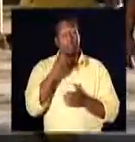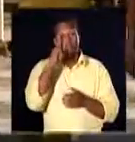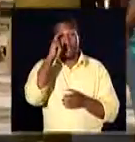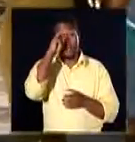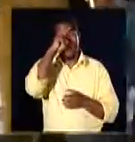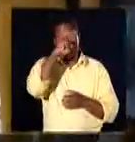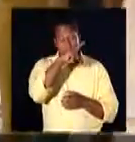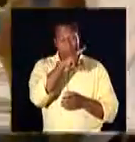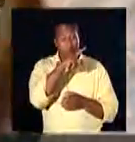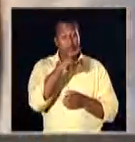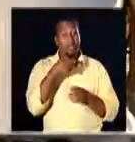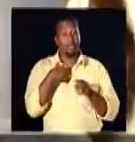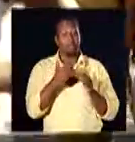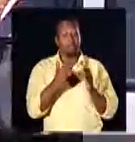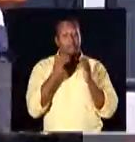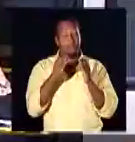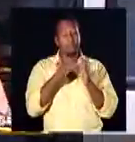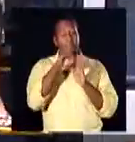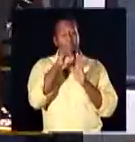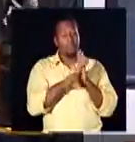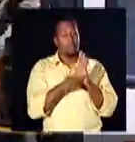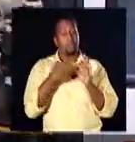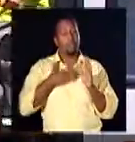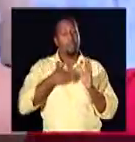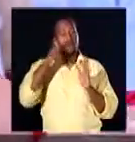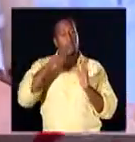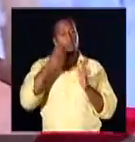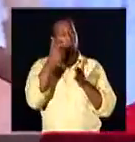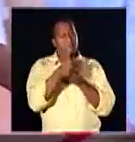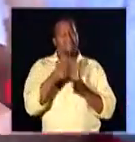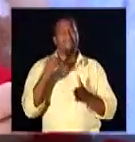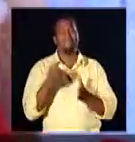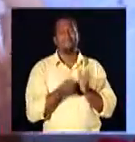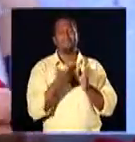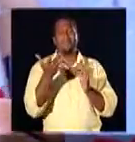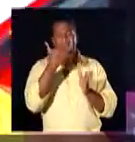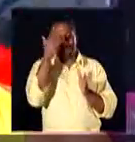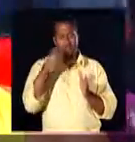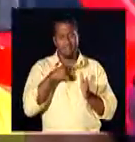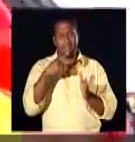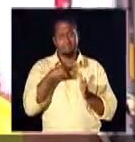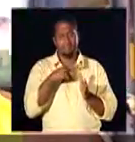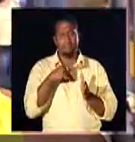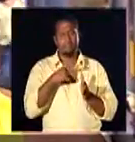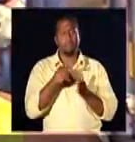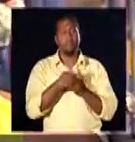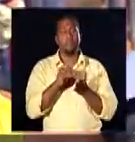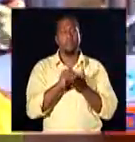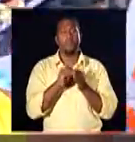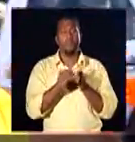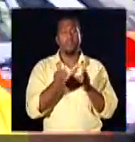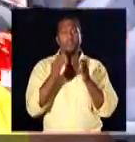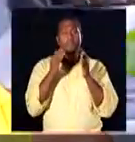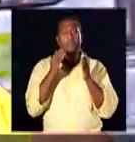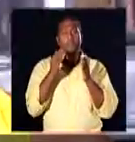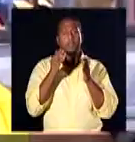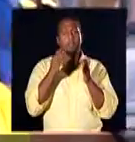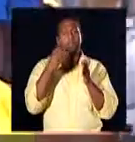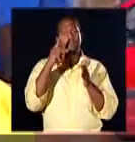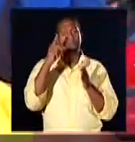Dificuldade em garantir seus direitos enquanto consumidor, muita gente enfrenta. Eles não têm critério no respeito do